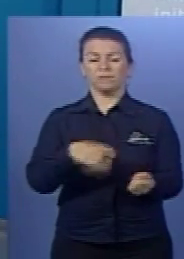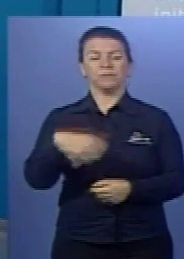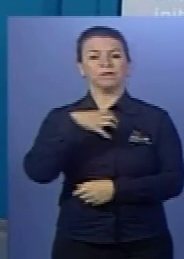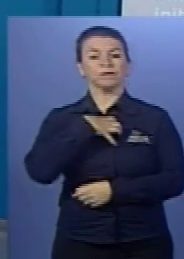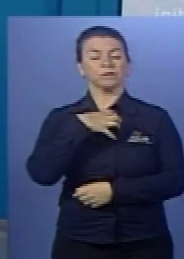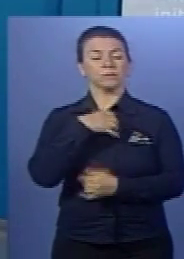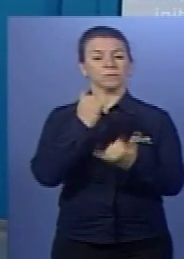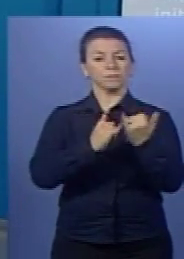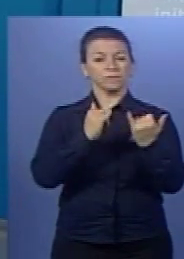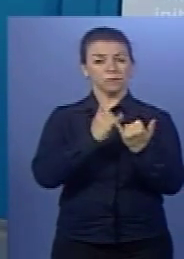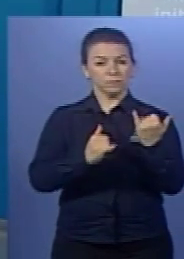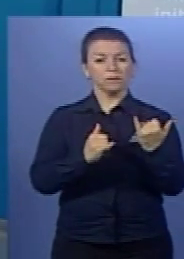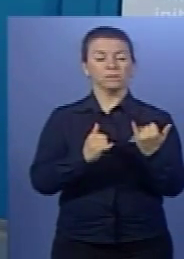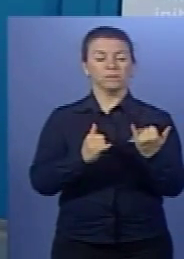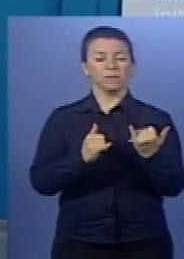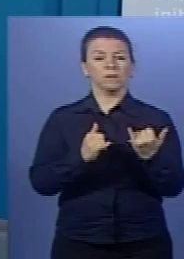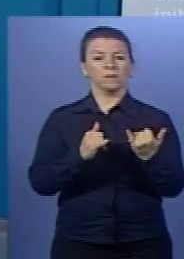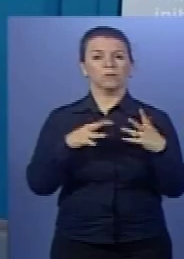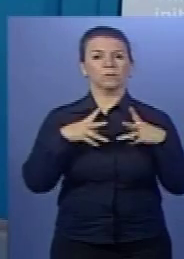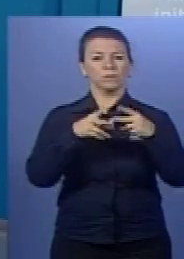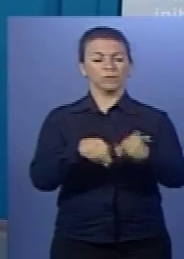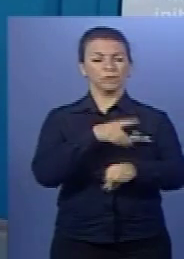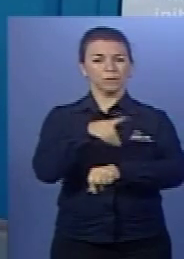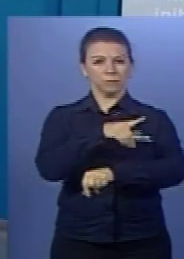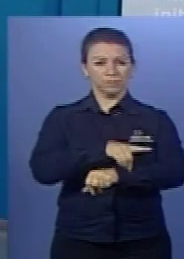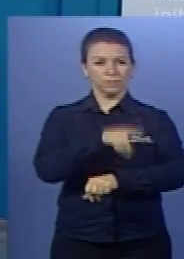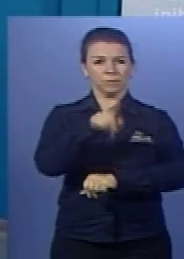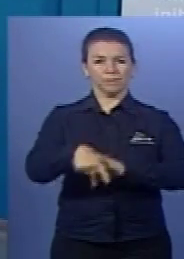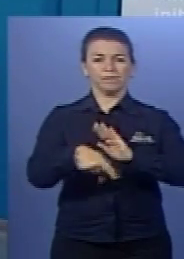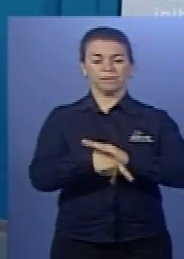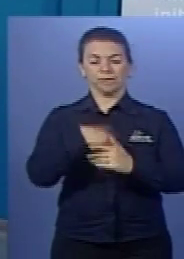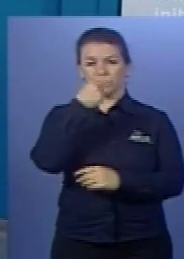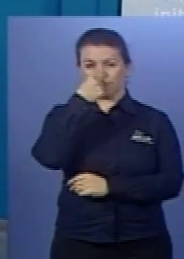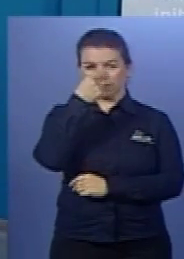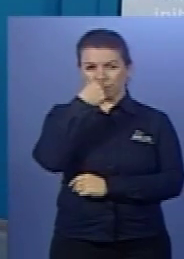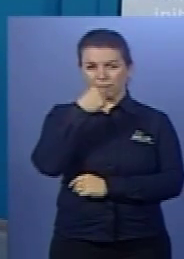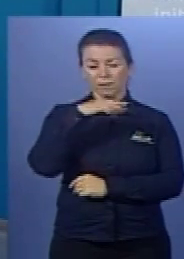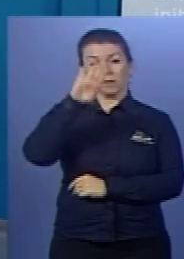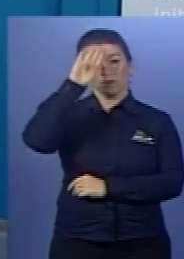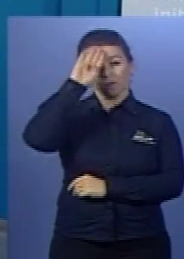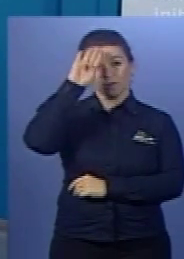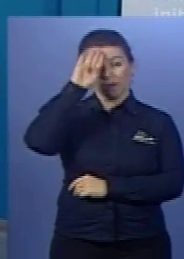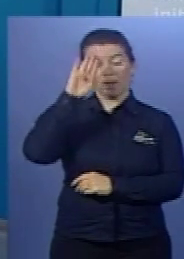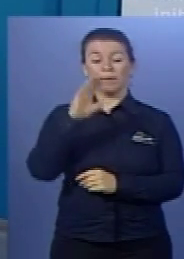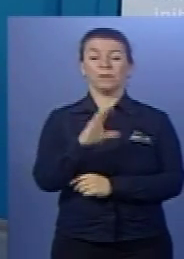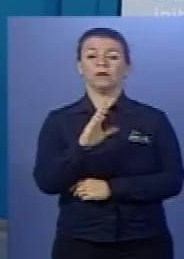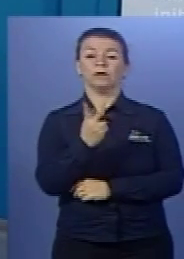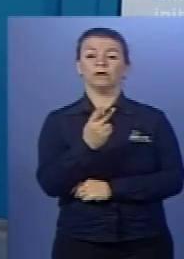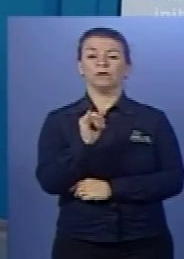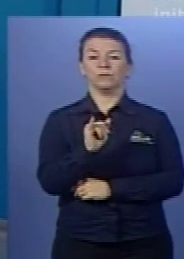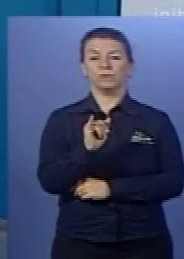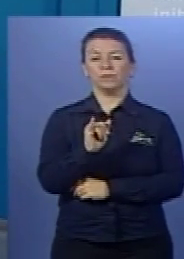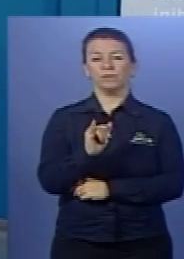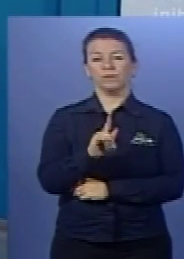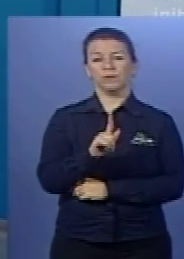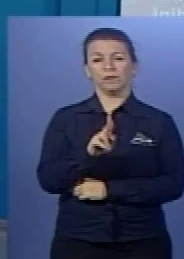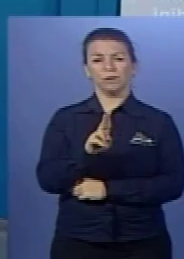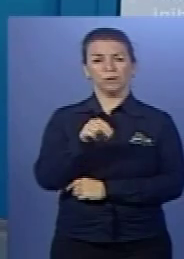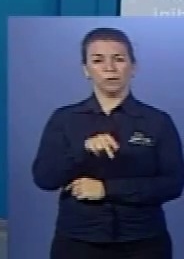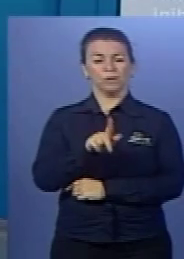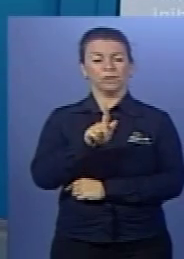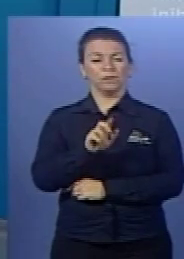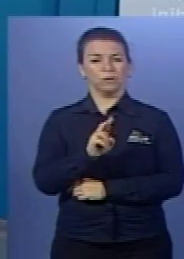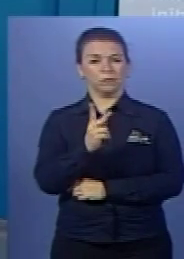parecidos com os sintomas da dengue, que são os sintomas da gripe. Febre chikungunya. Como o próprio nome diz, febre